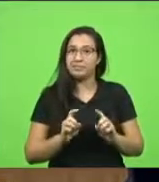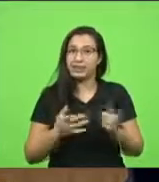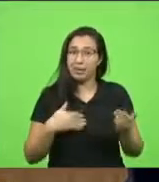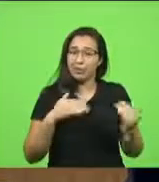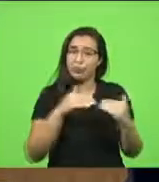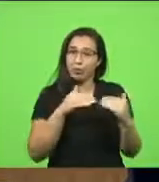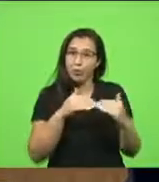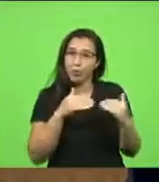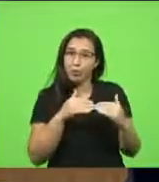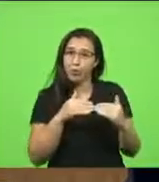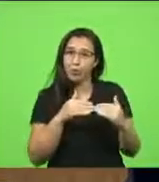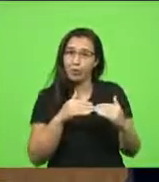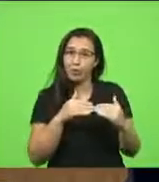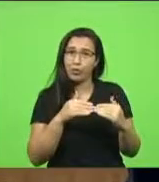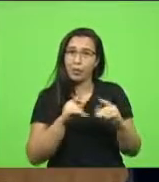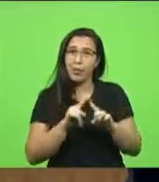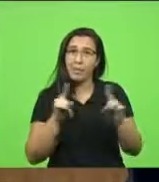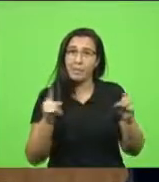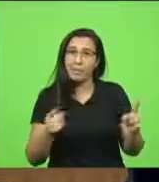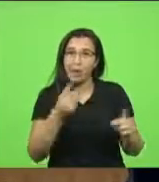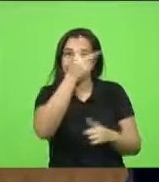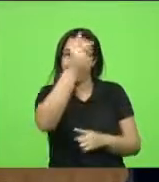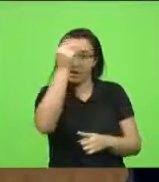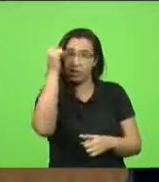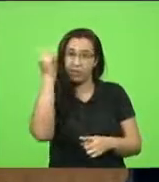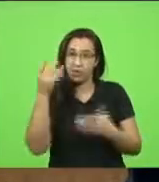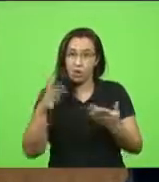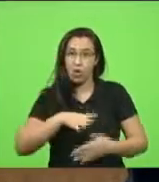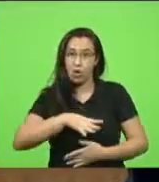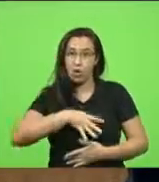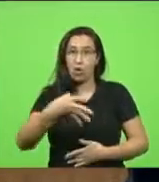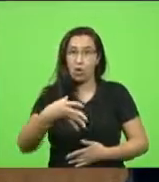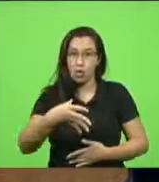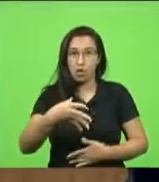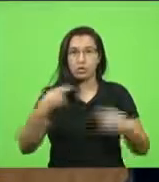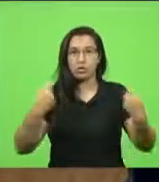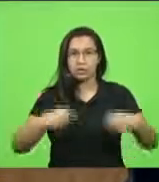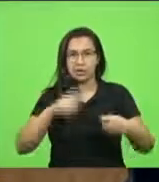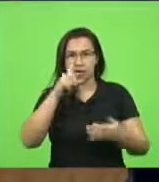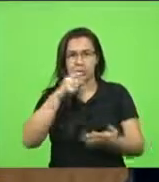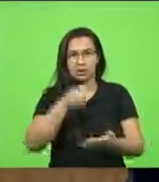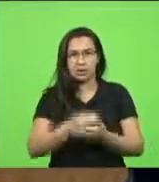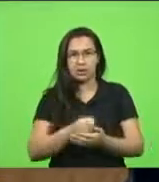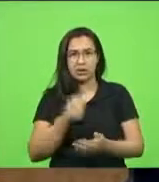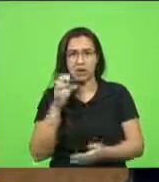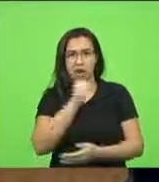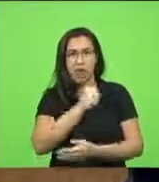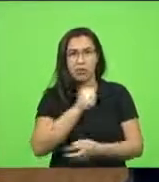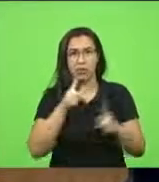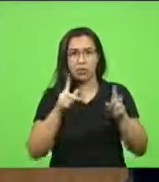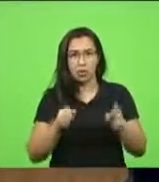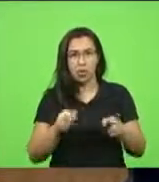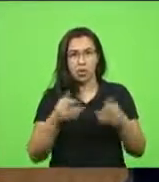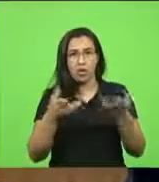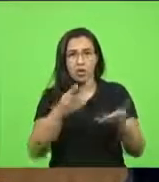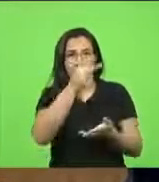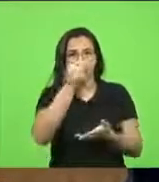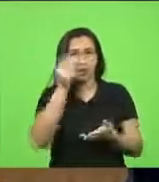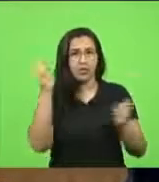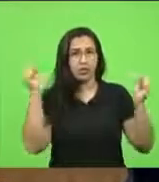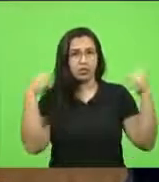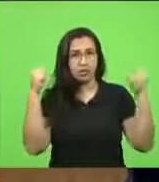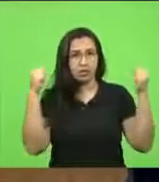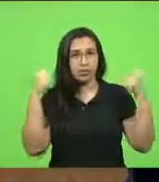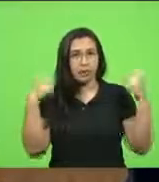prefeito que não tiver coragem de tomar medidas mais duras e necessárias? Como fez o prefeito de Chapecó nesse momento? Tenho que